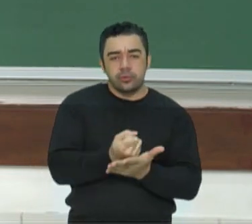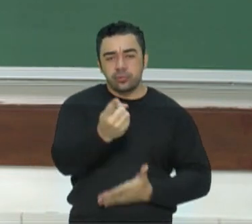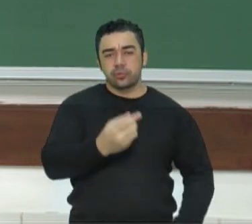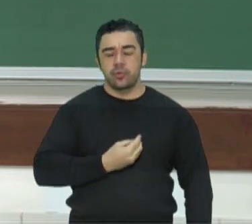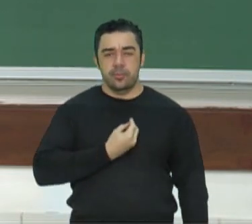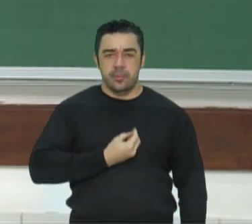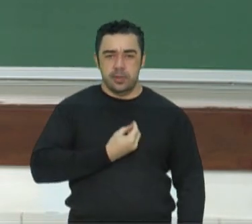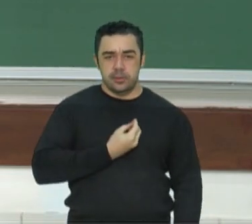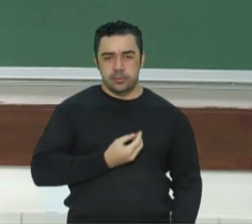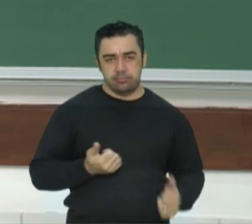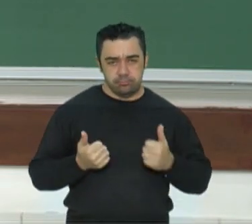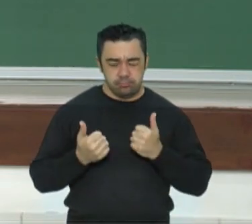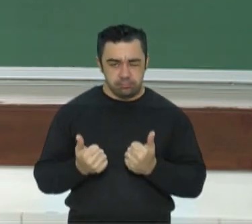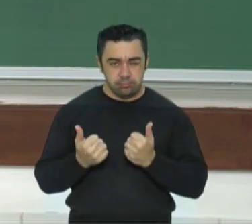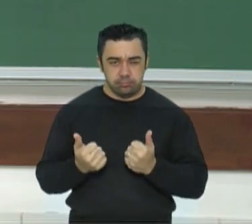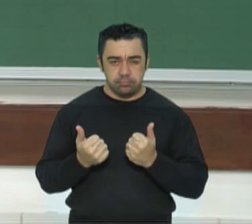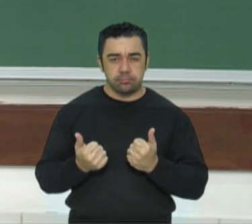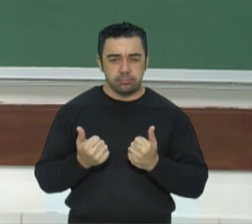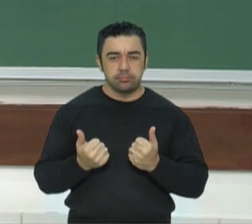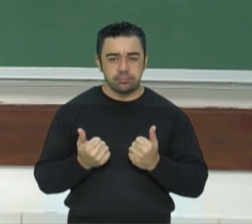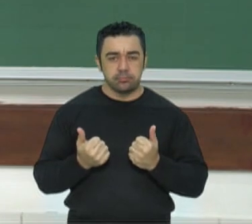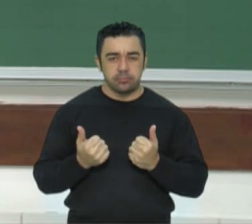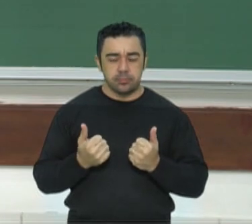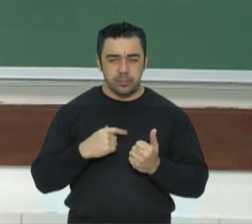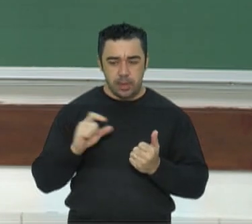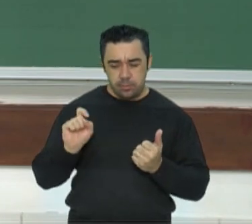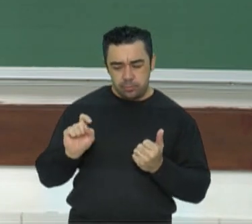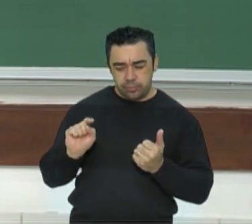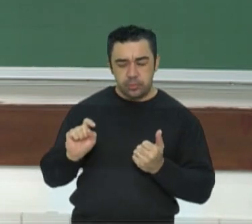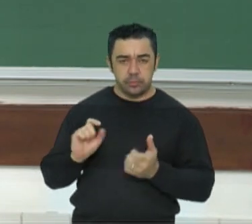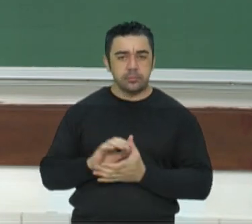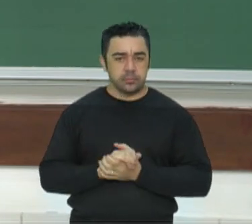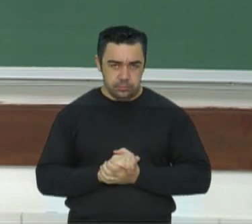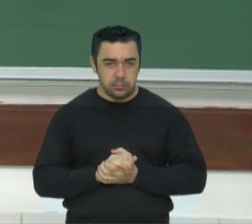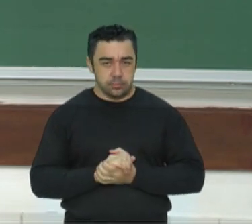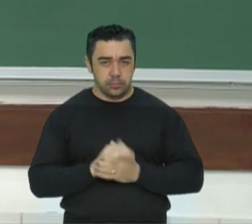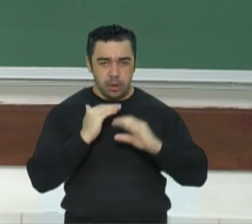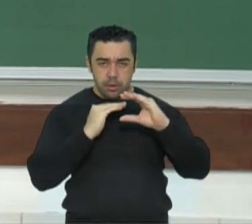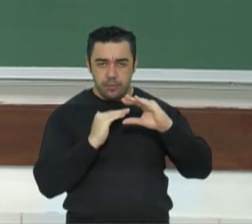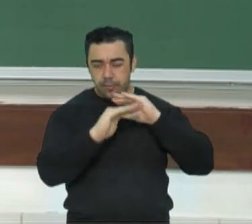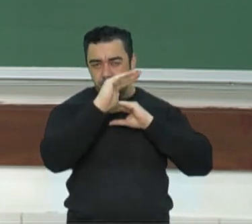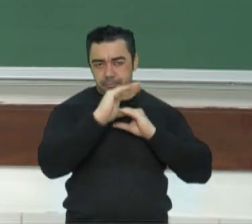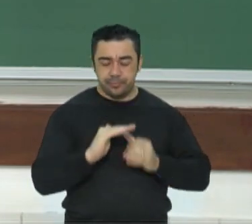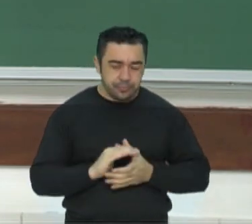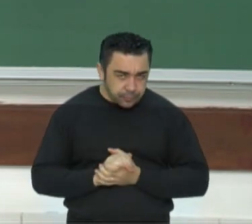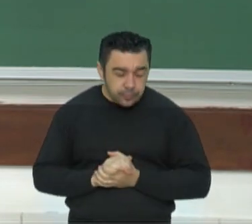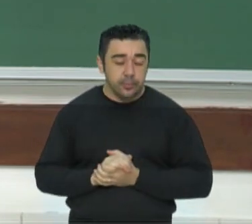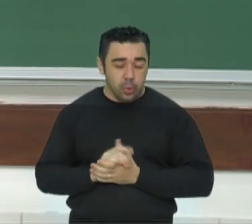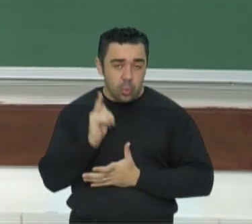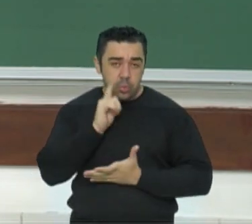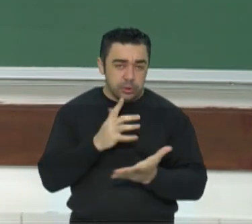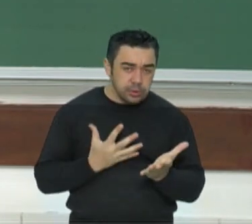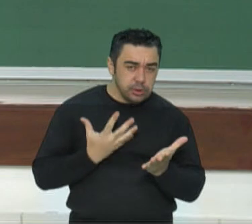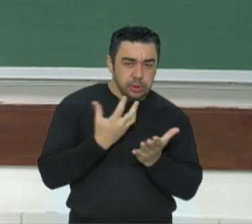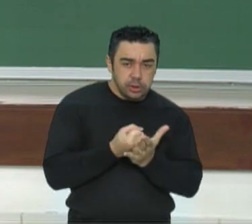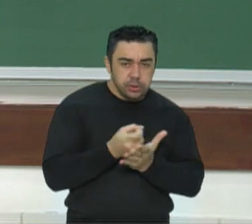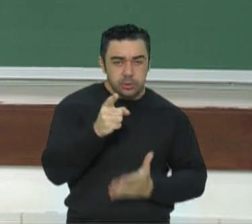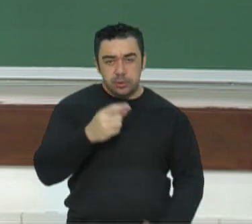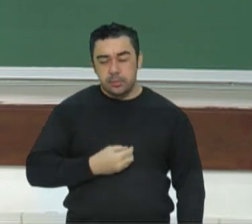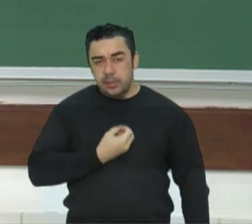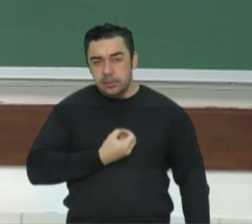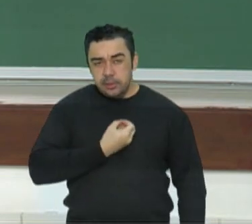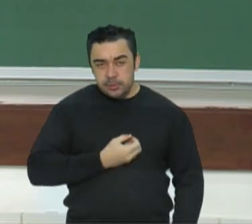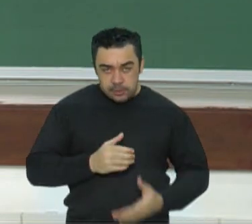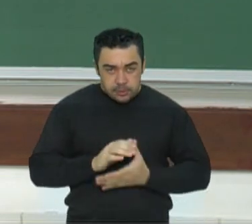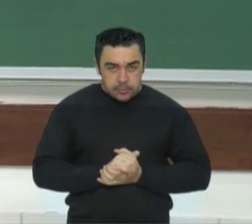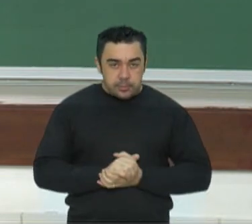questões e de clicar em concluir, para você poder enviar as suas atividades e garantir sua presença